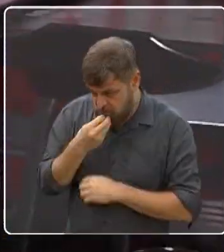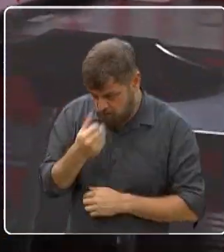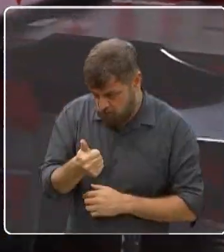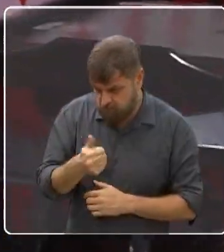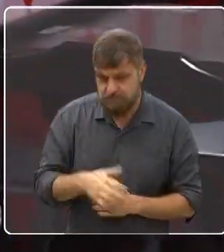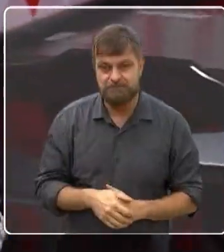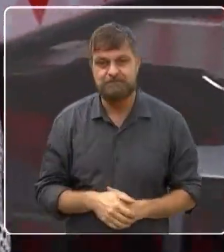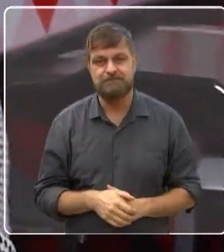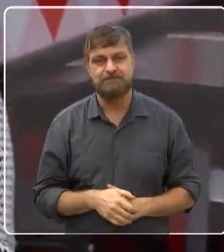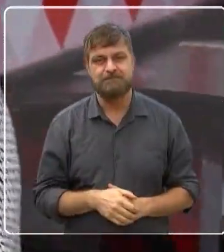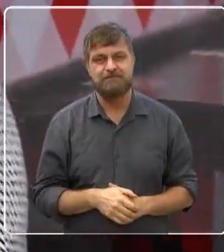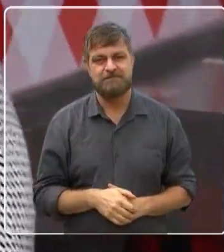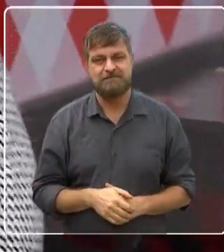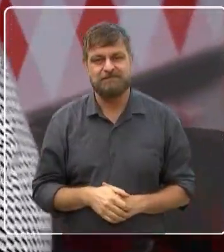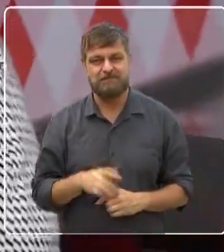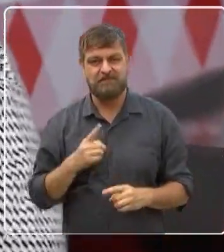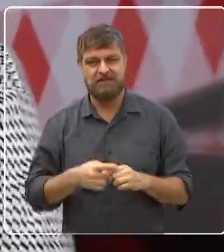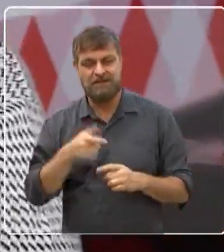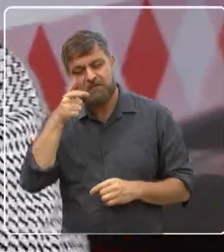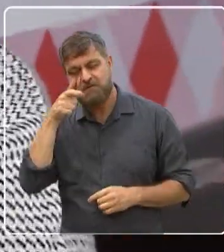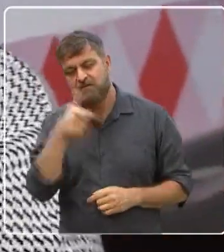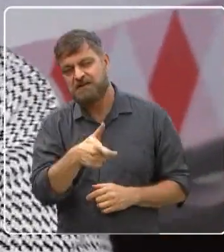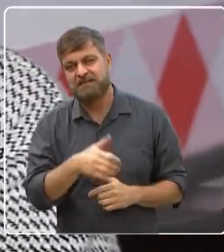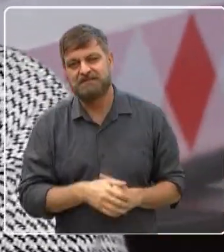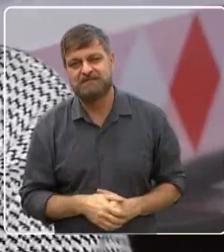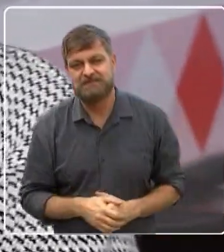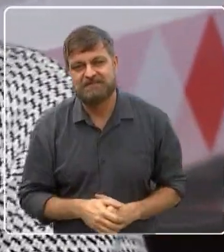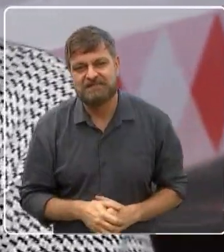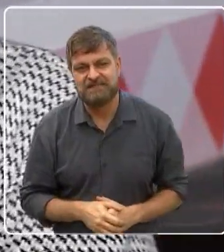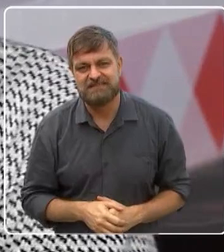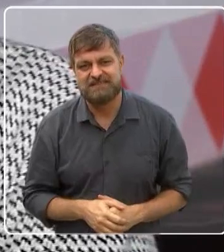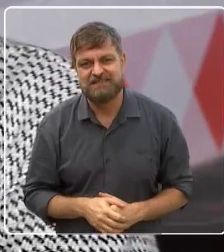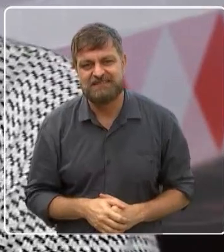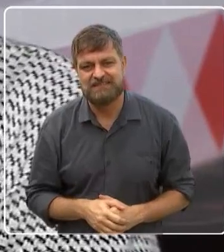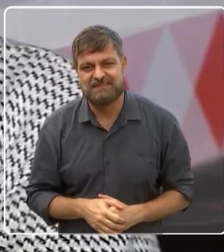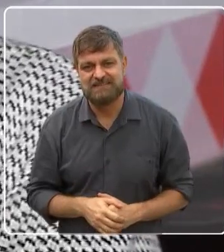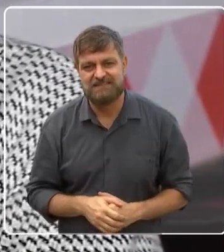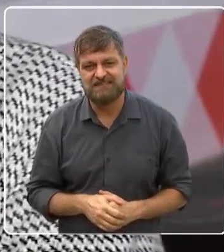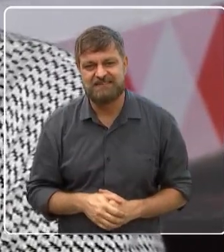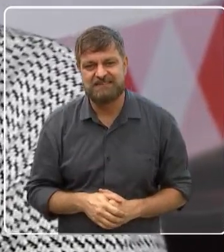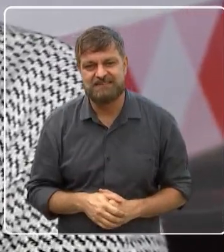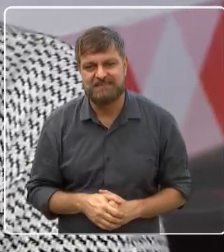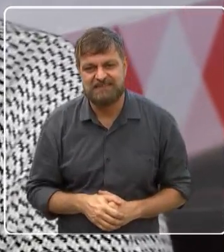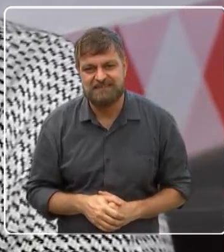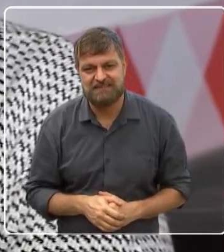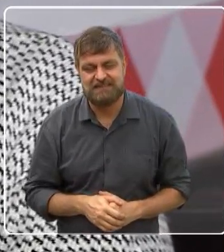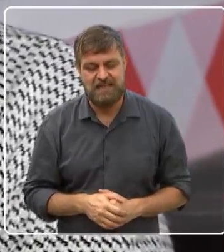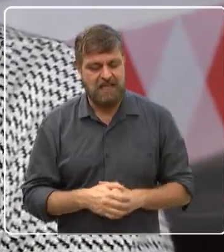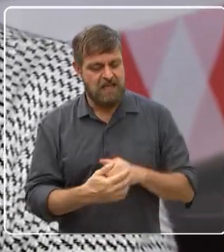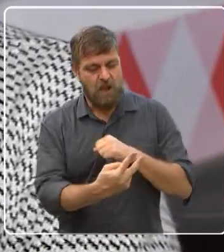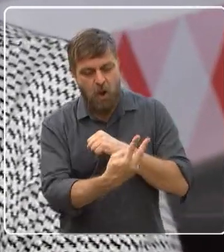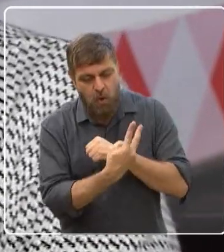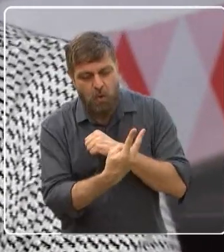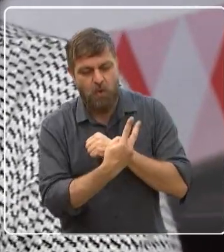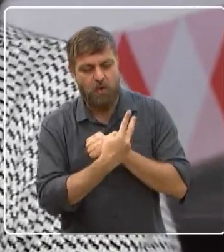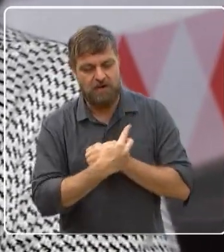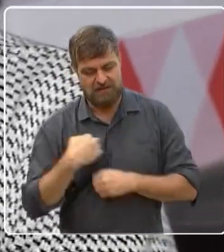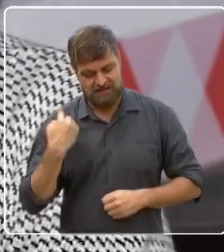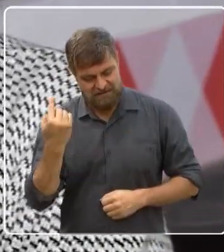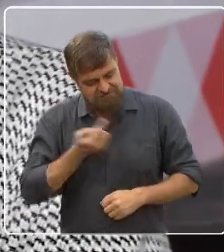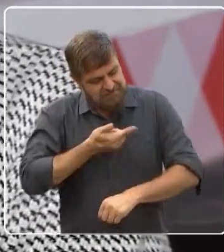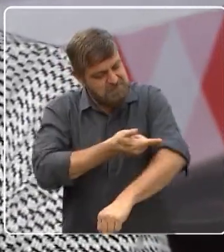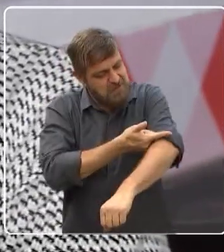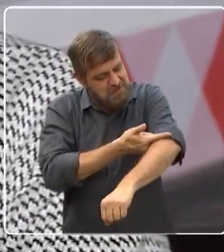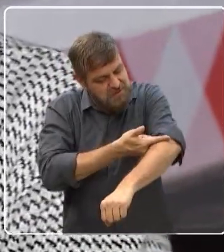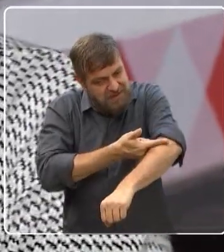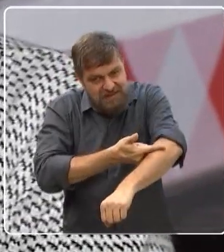O que mais chamou atenção aqui no pé de frango? Ah, o... Como ele se trata a gente, né? Ele se trata a gente